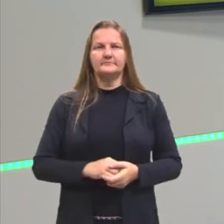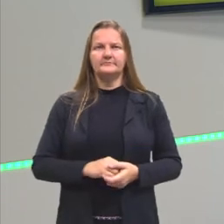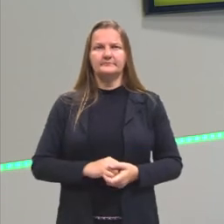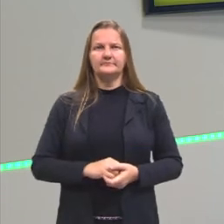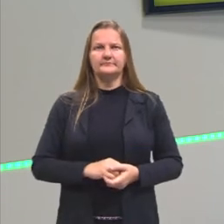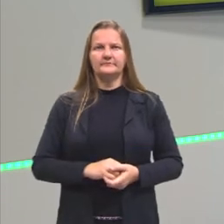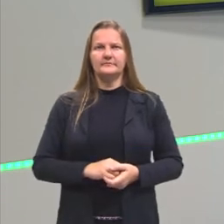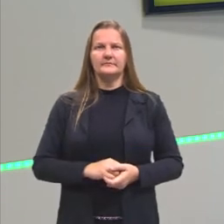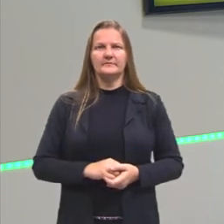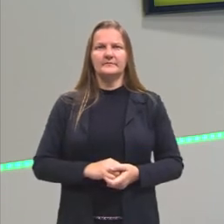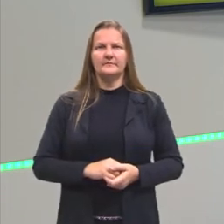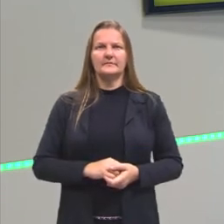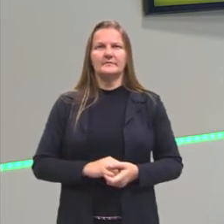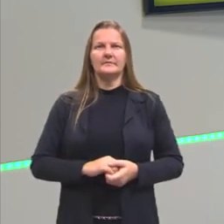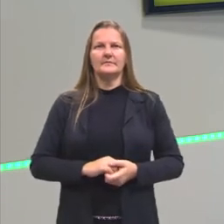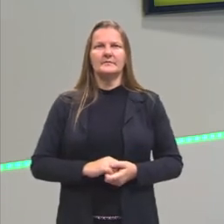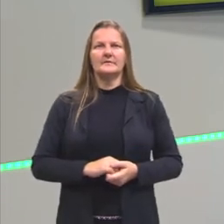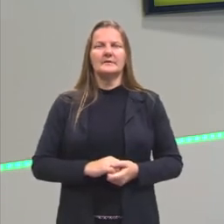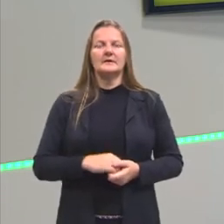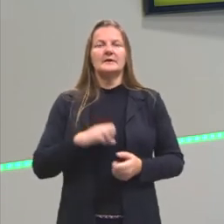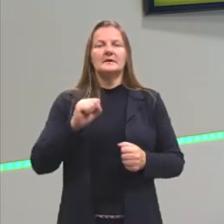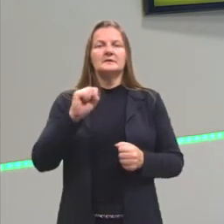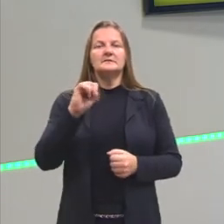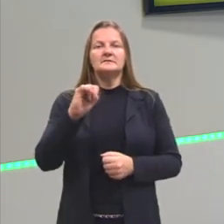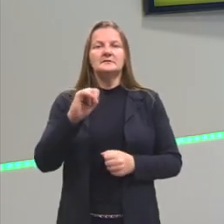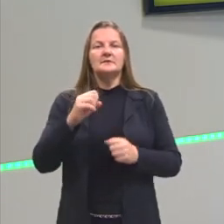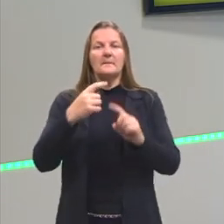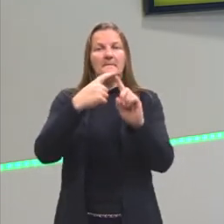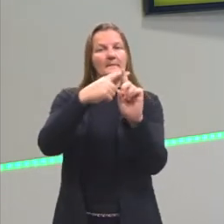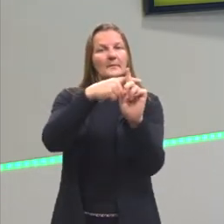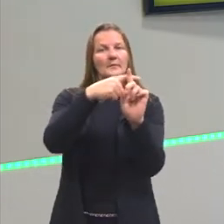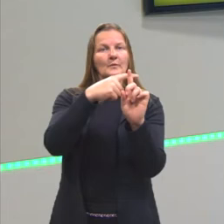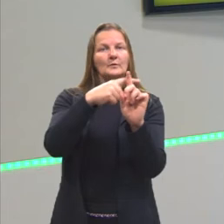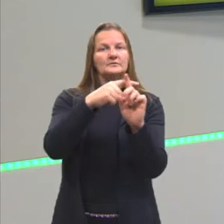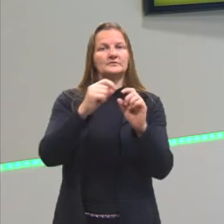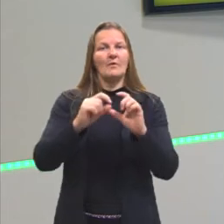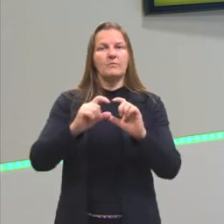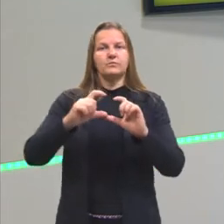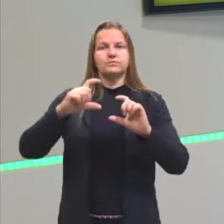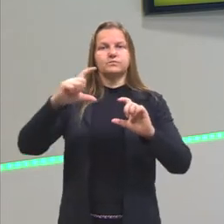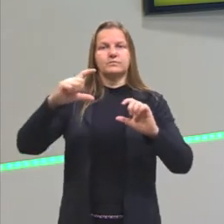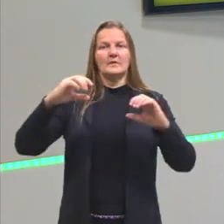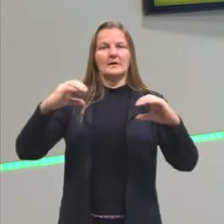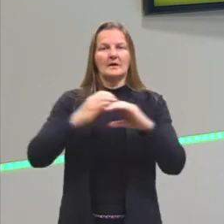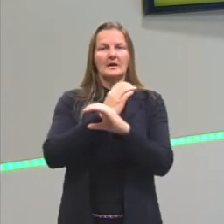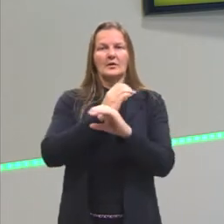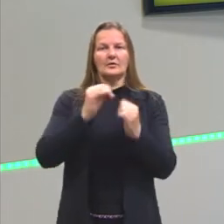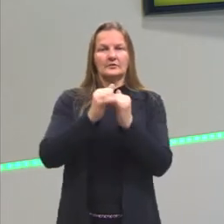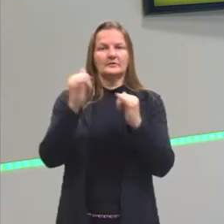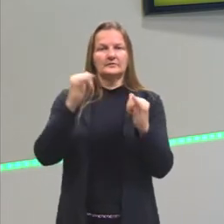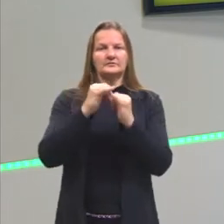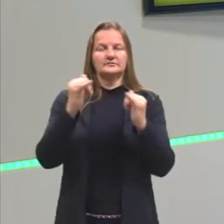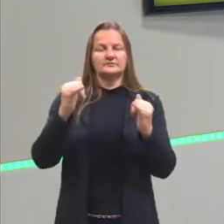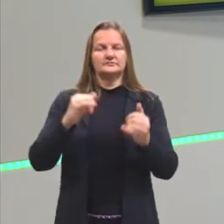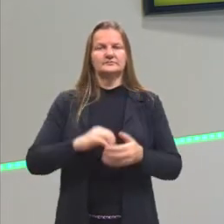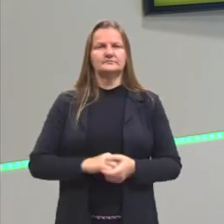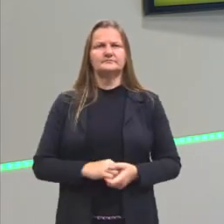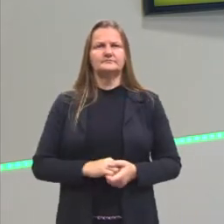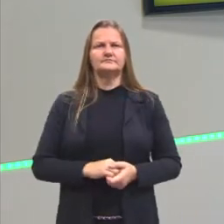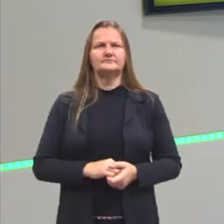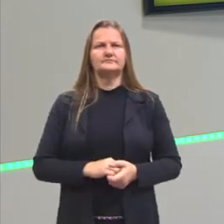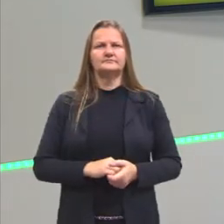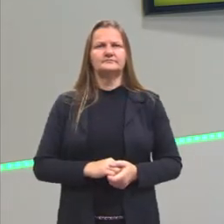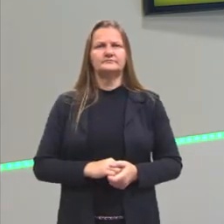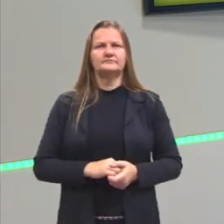automaticamente cair. Se eu estou ficando positiva, eu subo, certo? Se eu estou positiva,